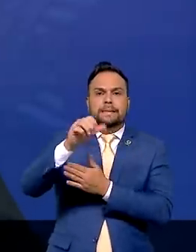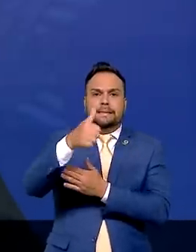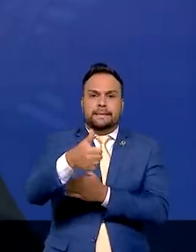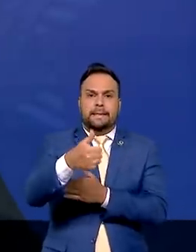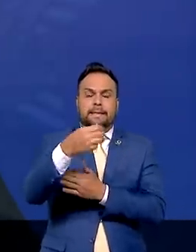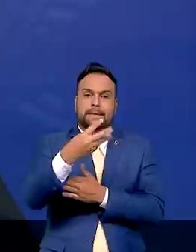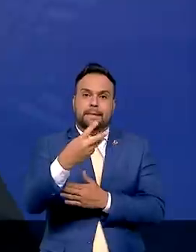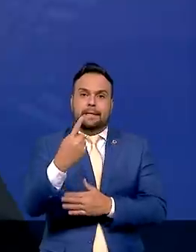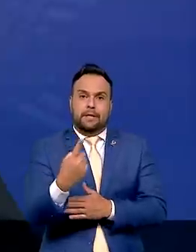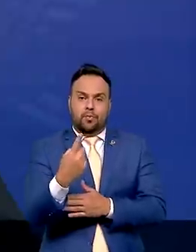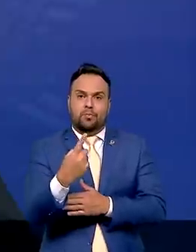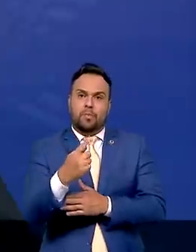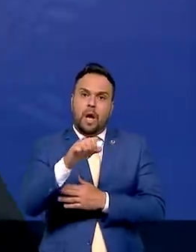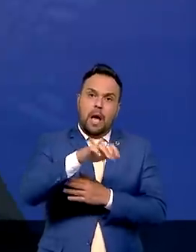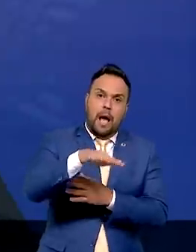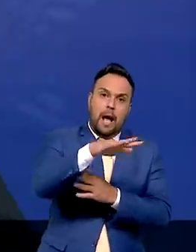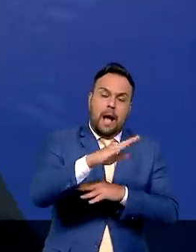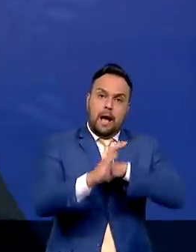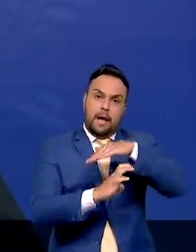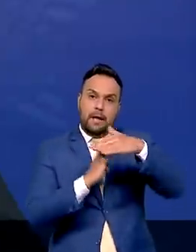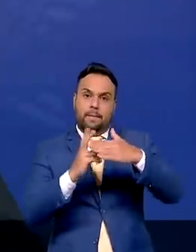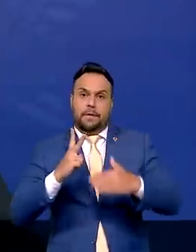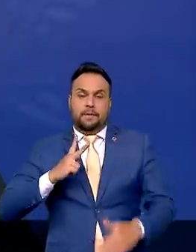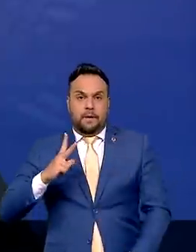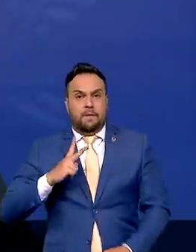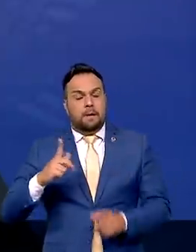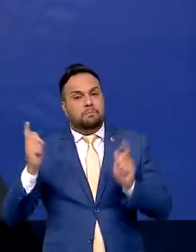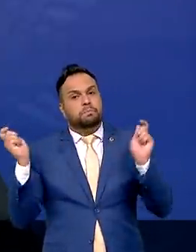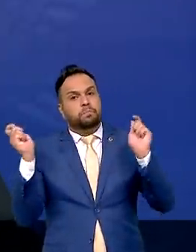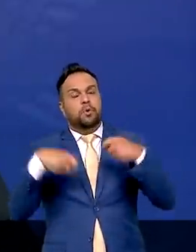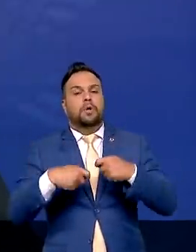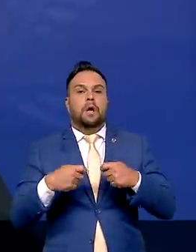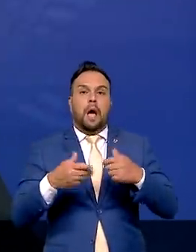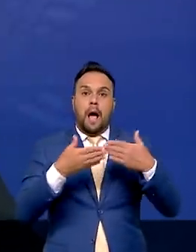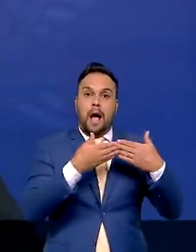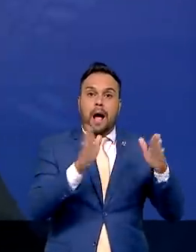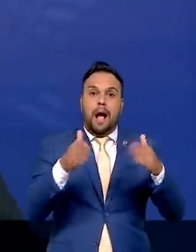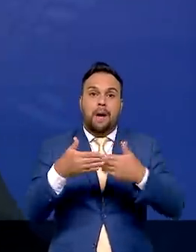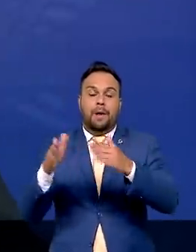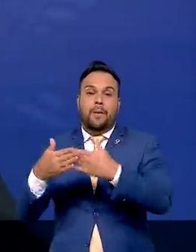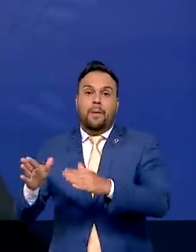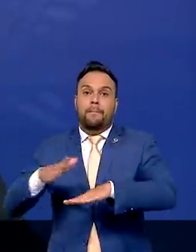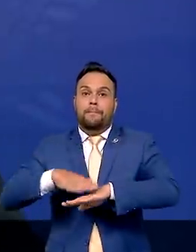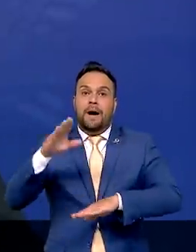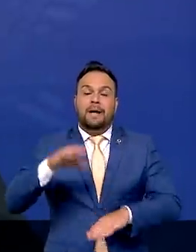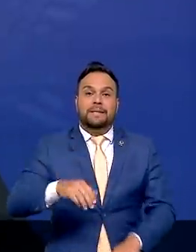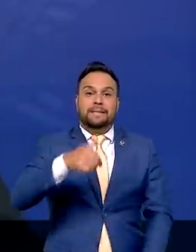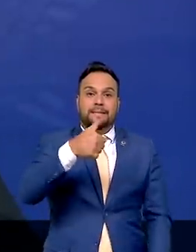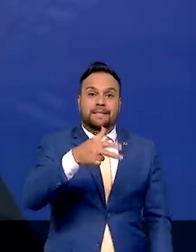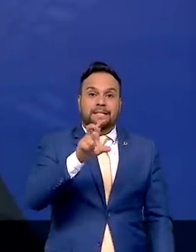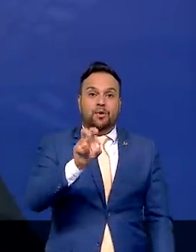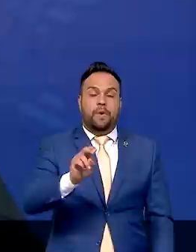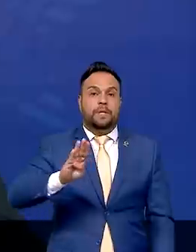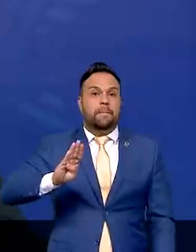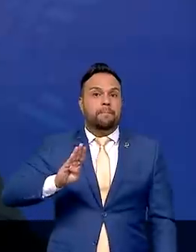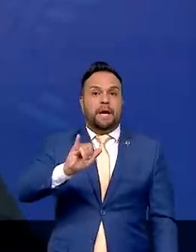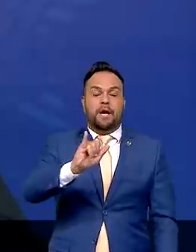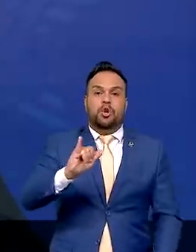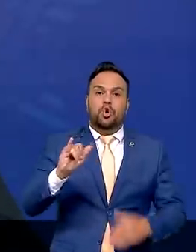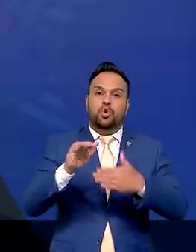ativos para a iniciativa privada, com potencial de gerar mais de US 150 bilhões